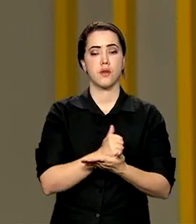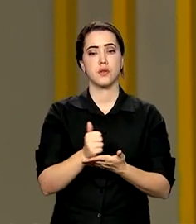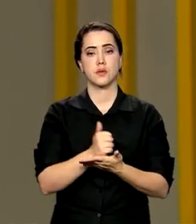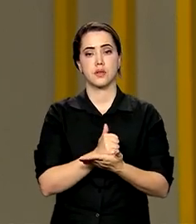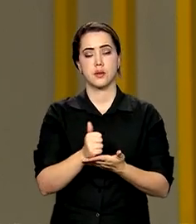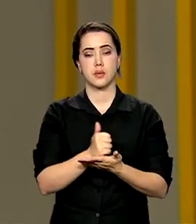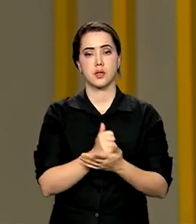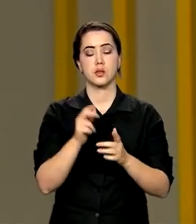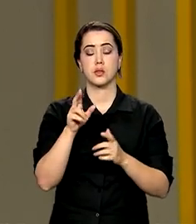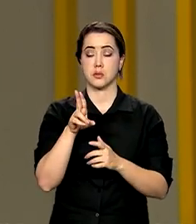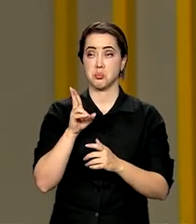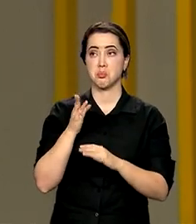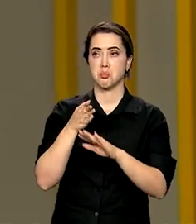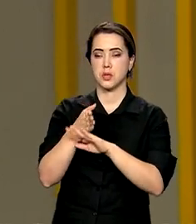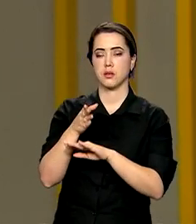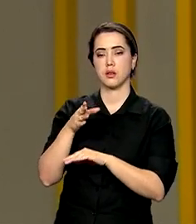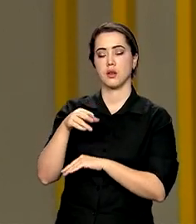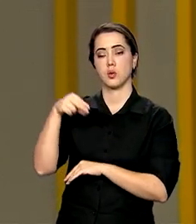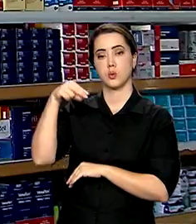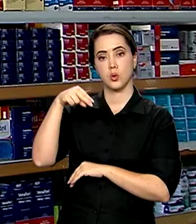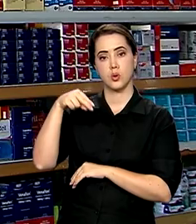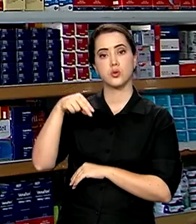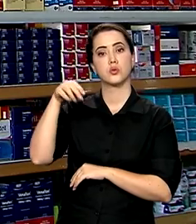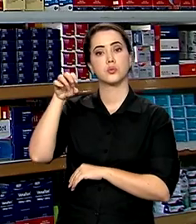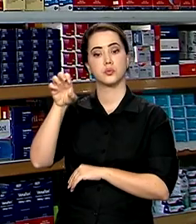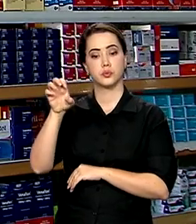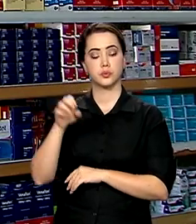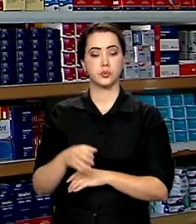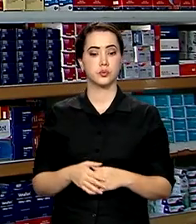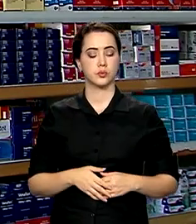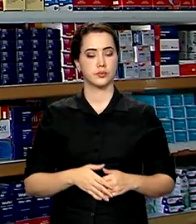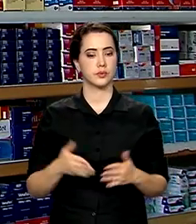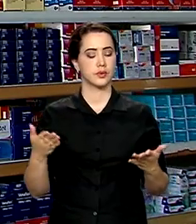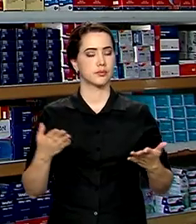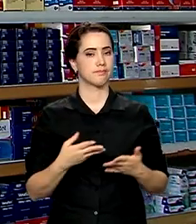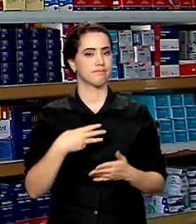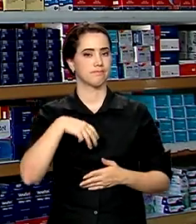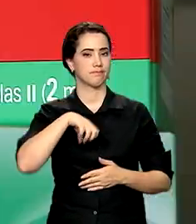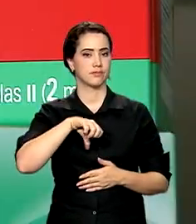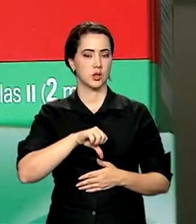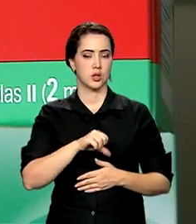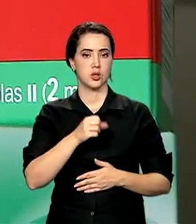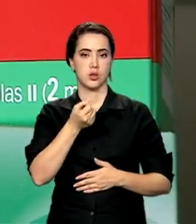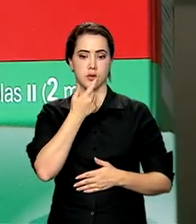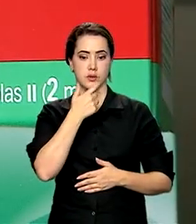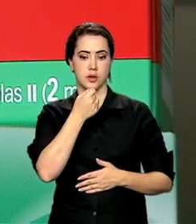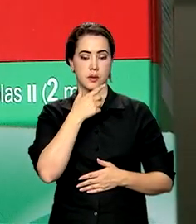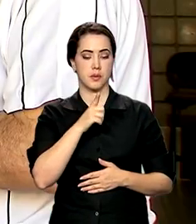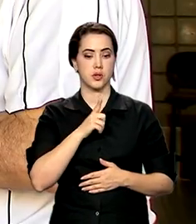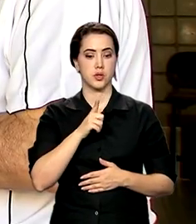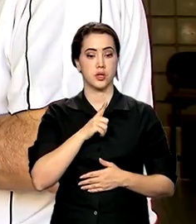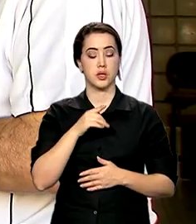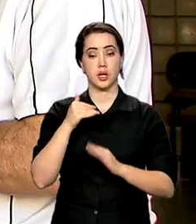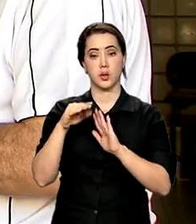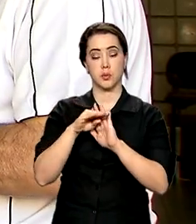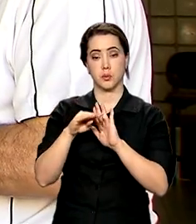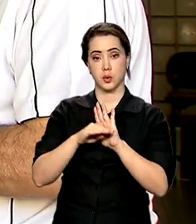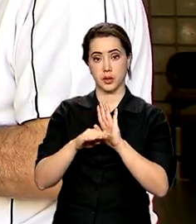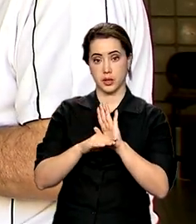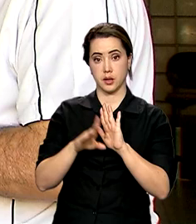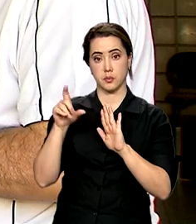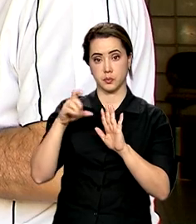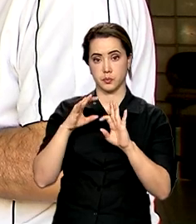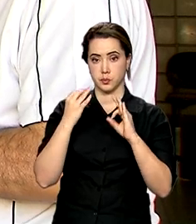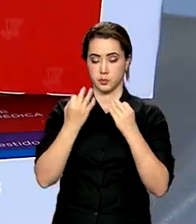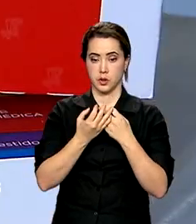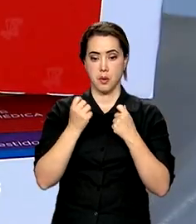das regiões Norte e Nordeste. Agora, os 39 medicamentos presentes no programa podem ser